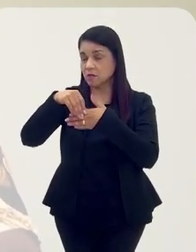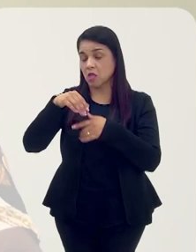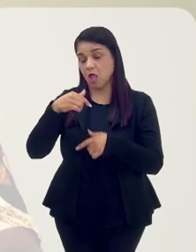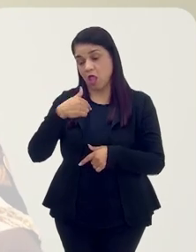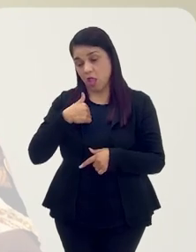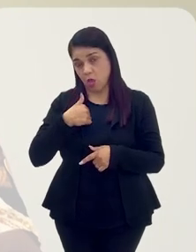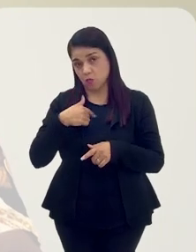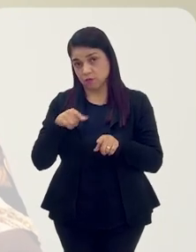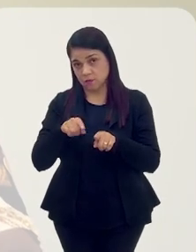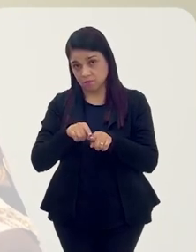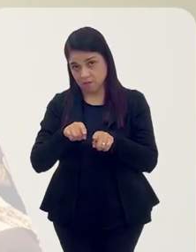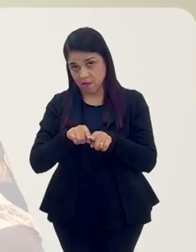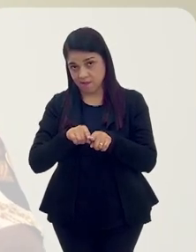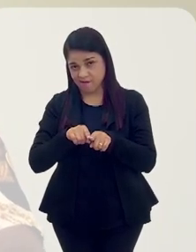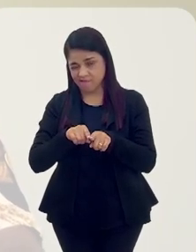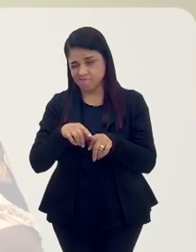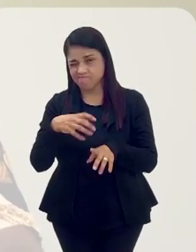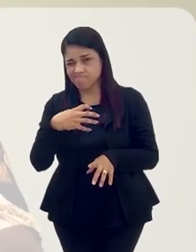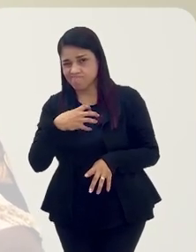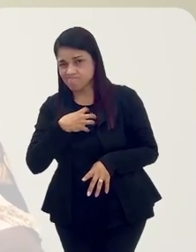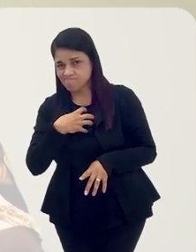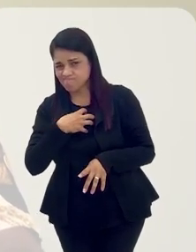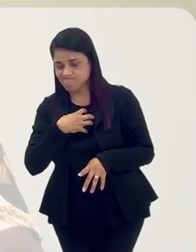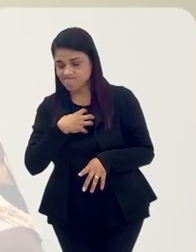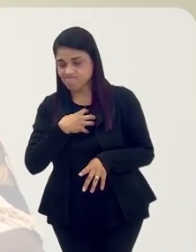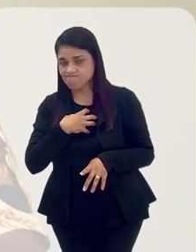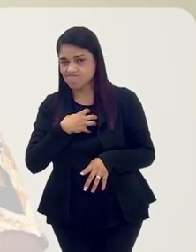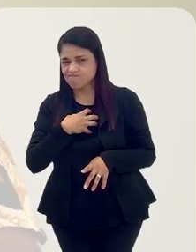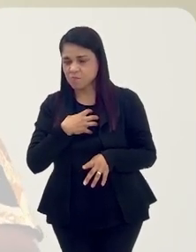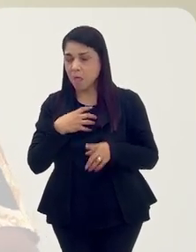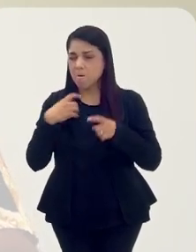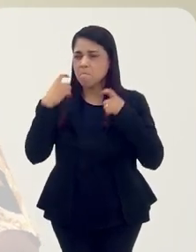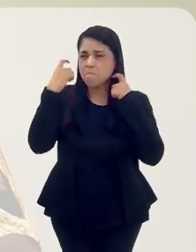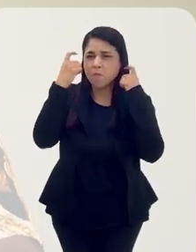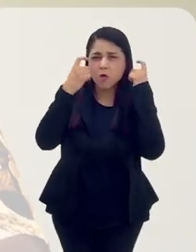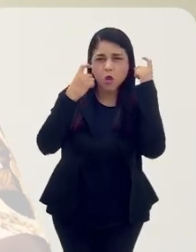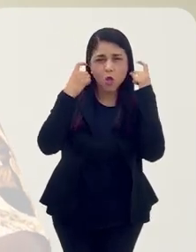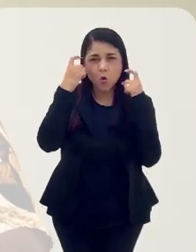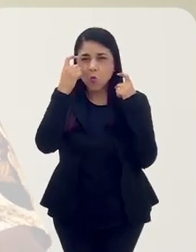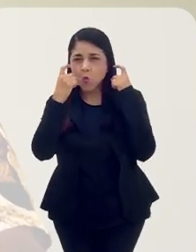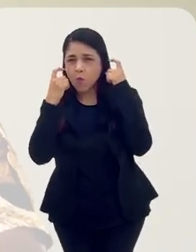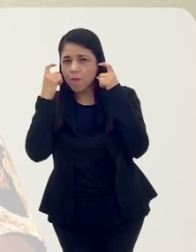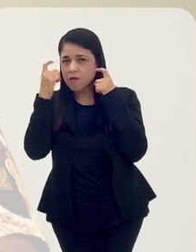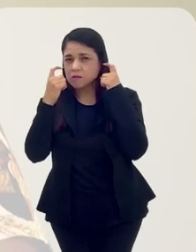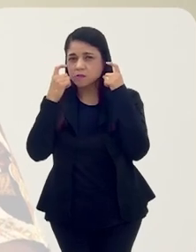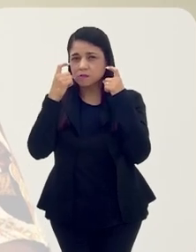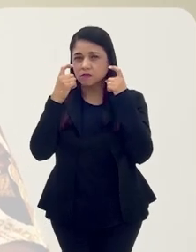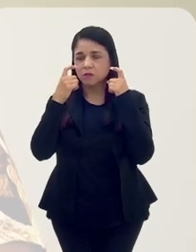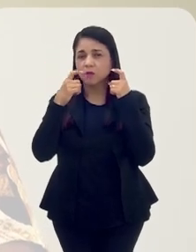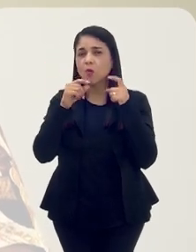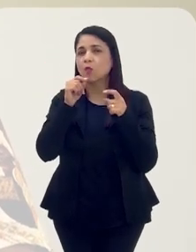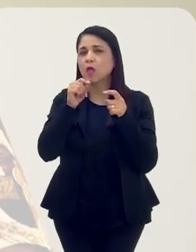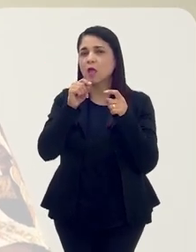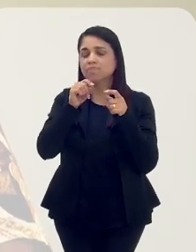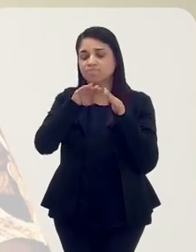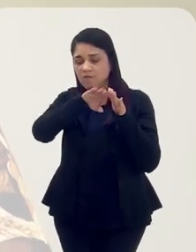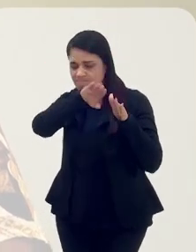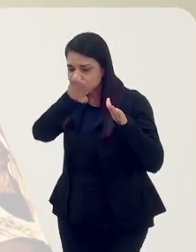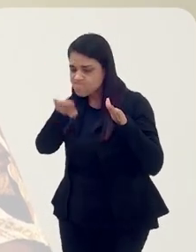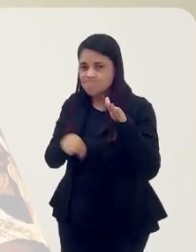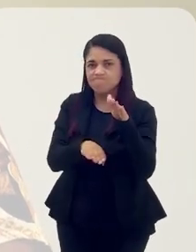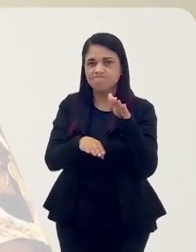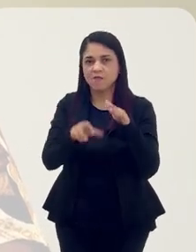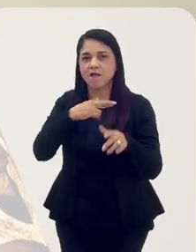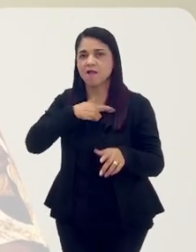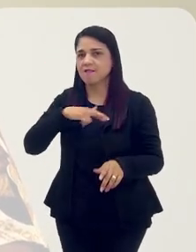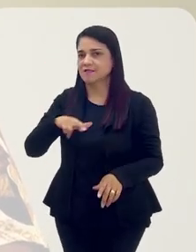só como eu, em outras lideranças, uma certa apreensão, que é o processo da vulgarização